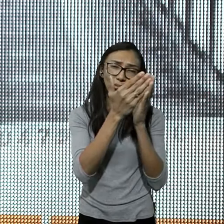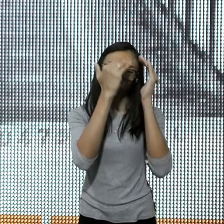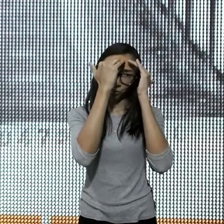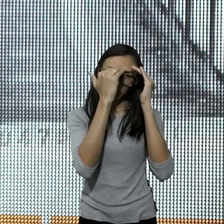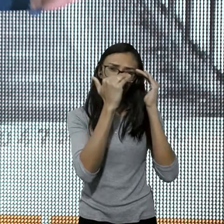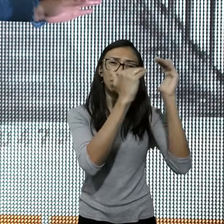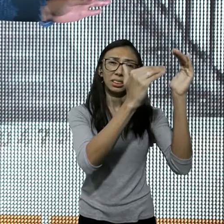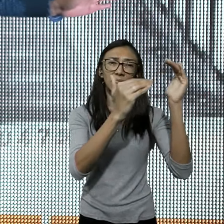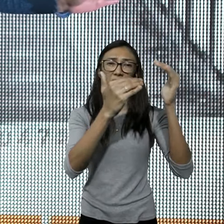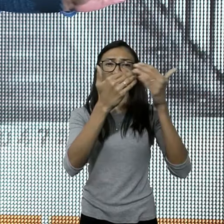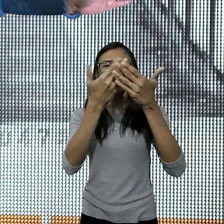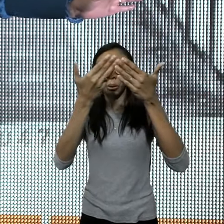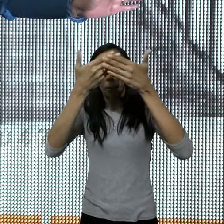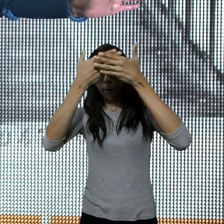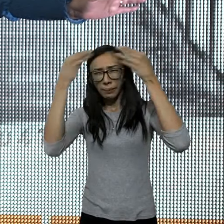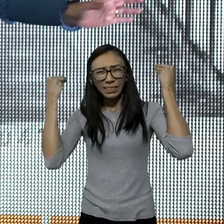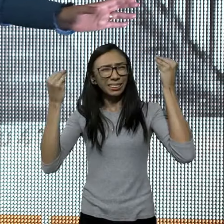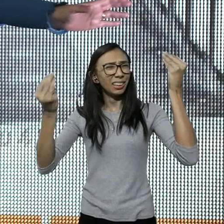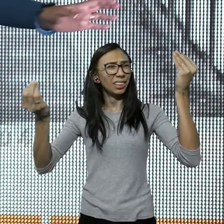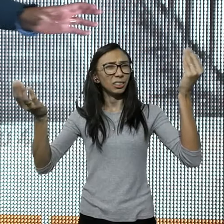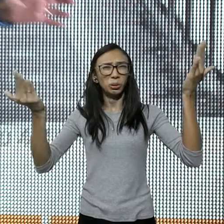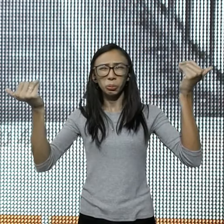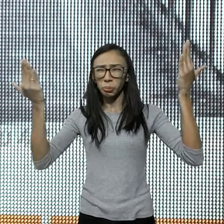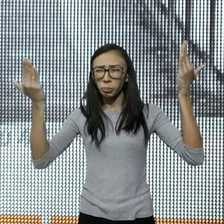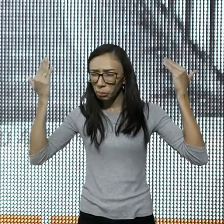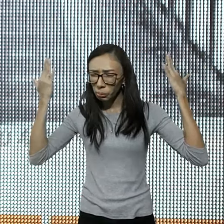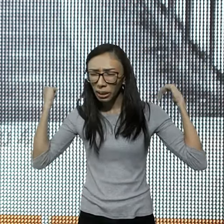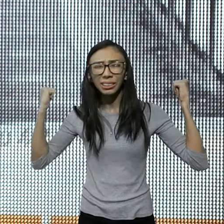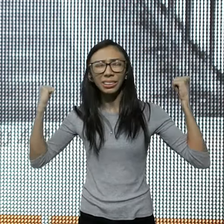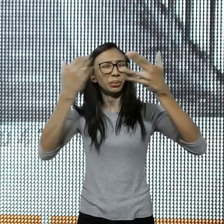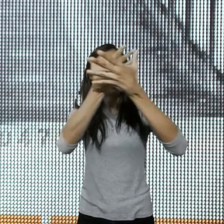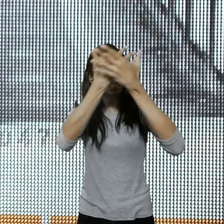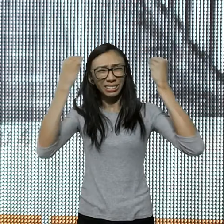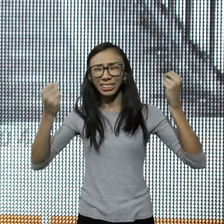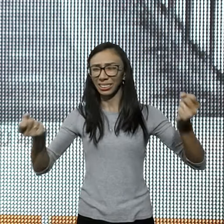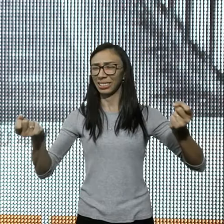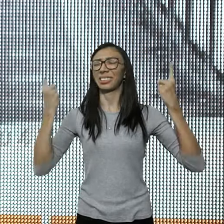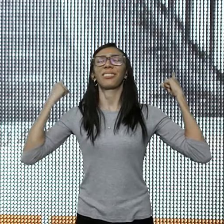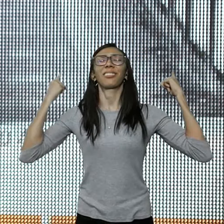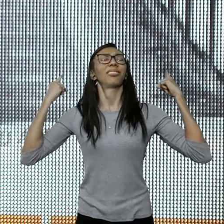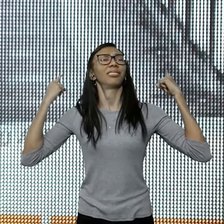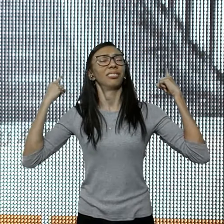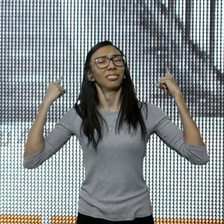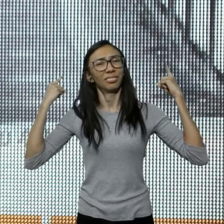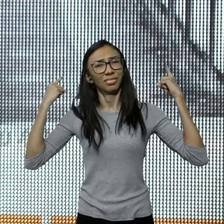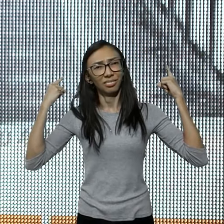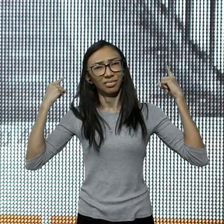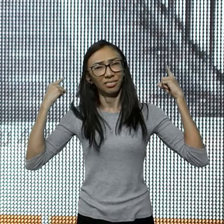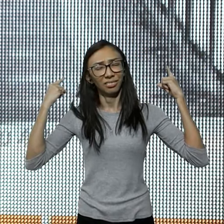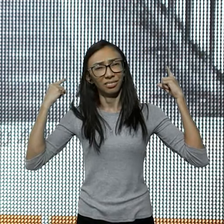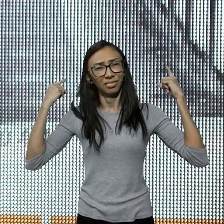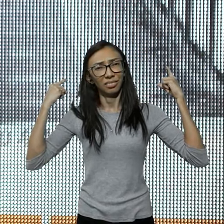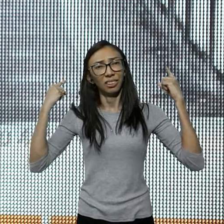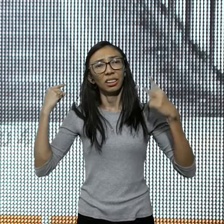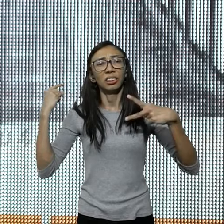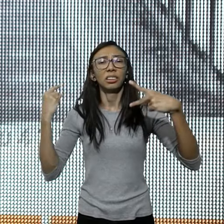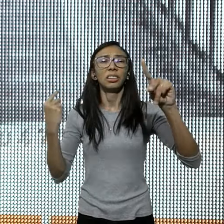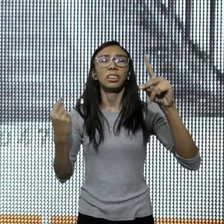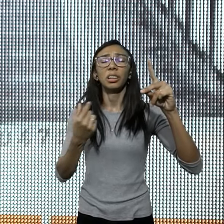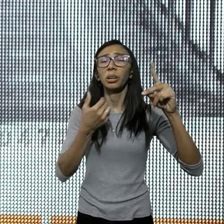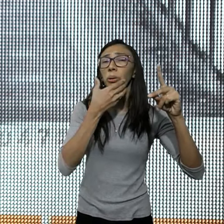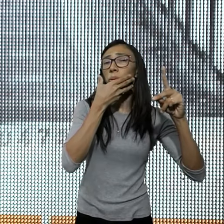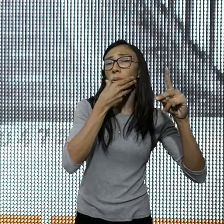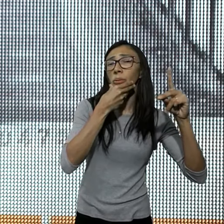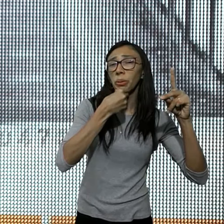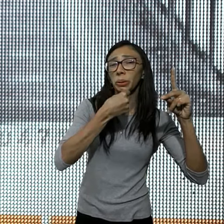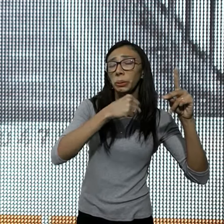para de olhar, para o passado, para aquilo que fizeram, com você, que moldaram, quem você é, e talvez, os teus próprios pais, foram